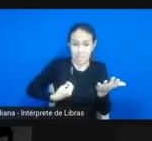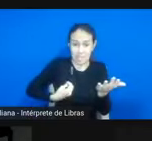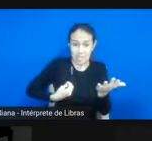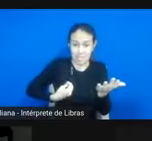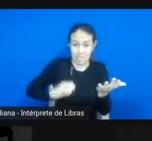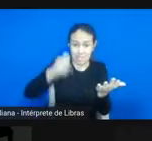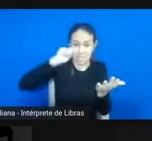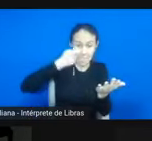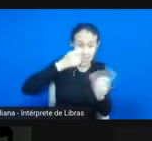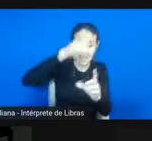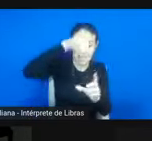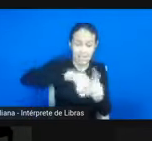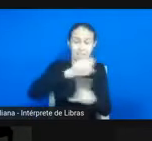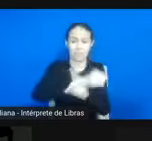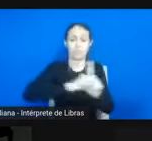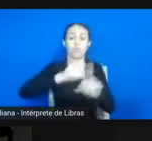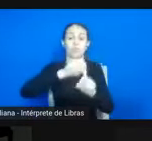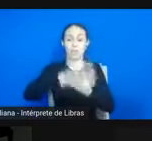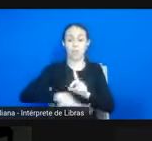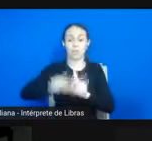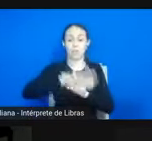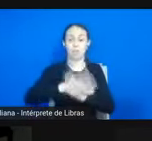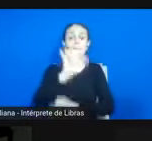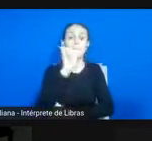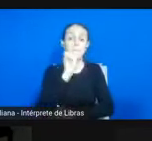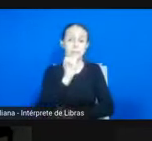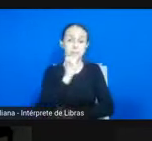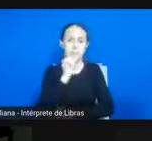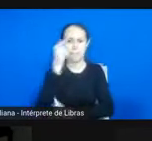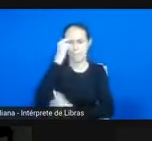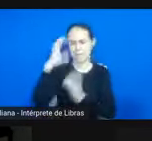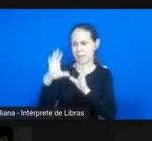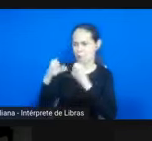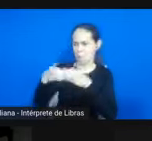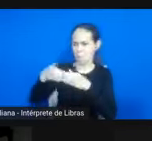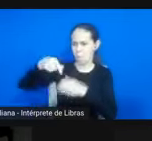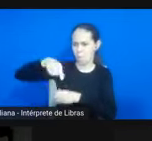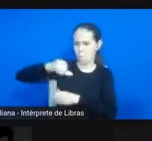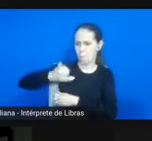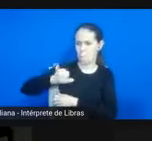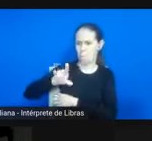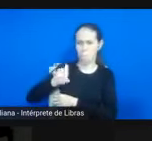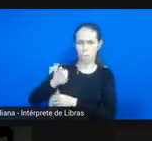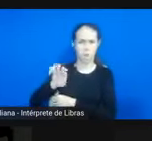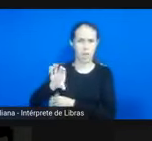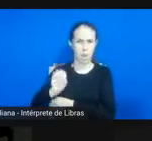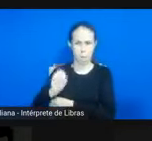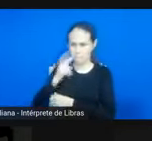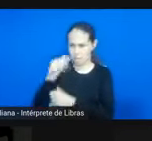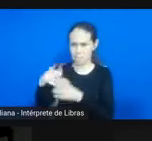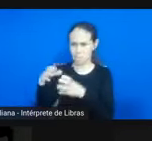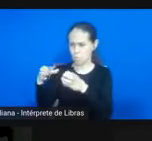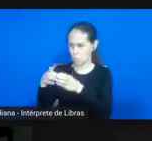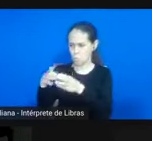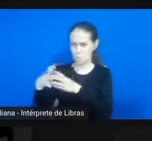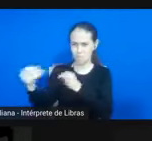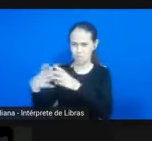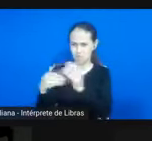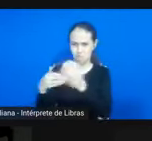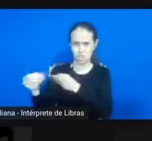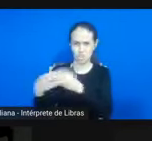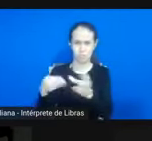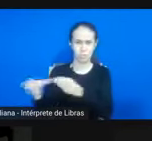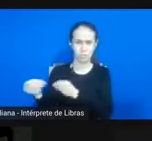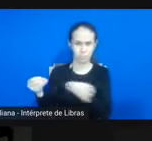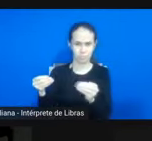Saída da ideia, por exemplo, do quilombo como comunidade de fugitivos. Mas trabalhar com uma possibilidade de aquilombar-se, mais